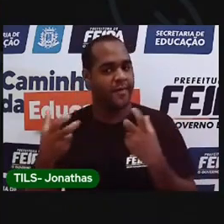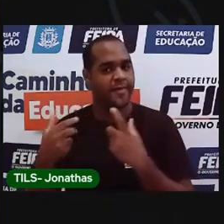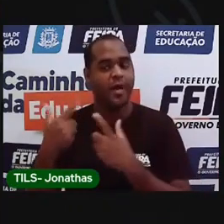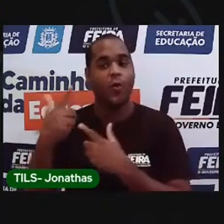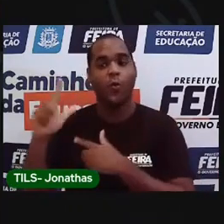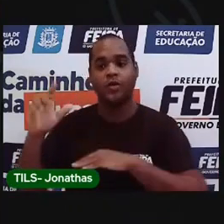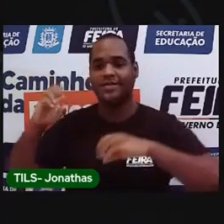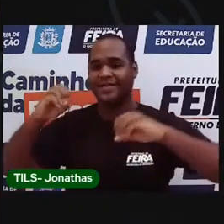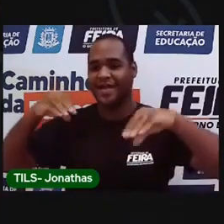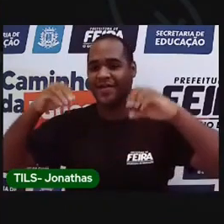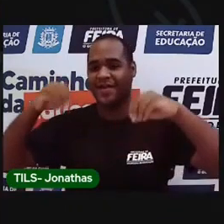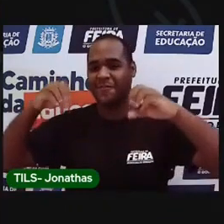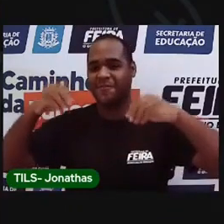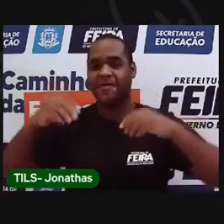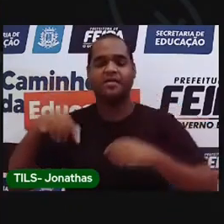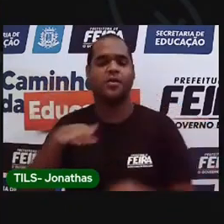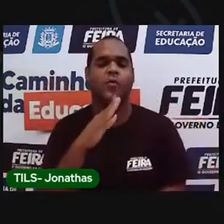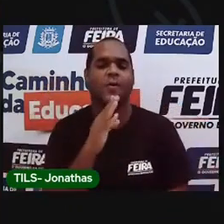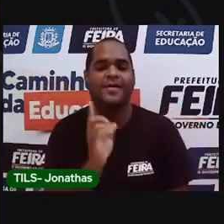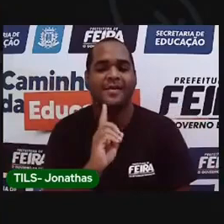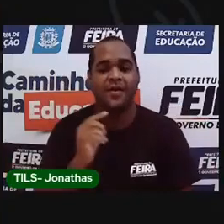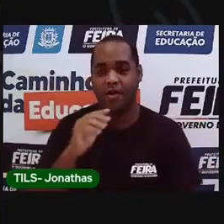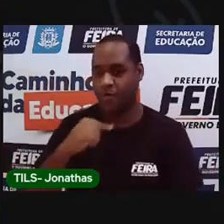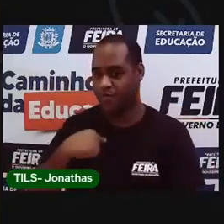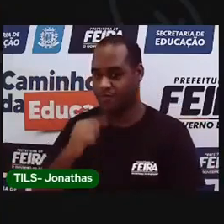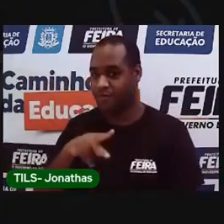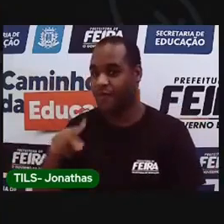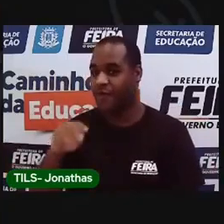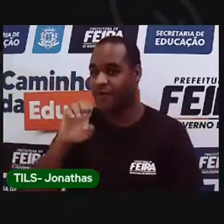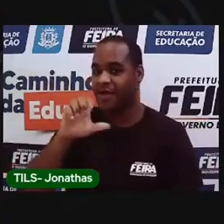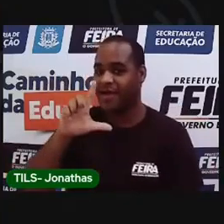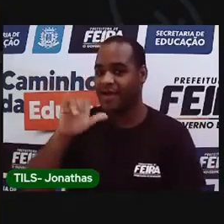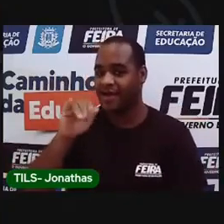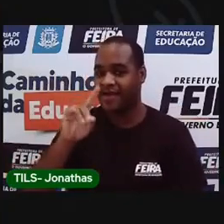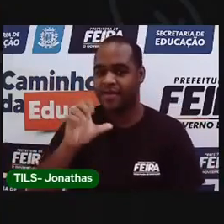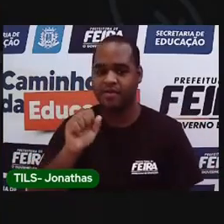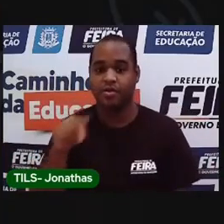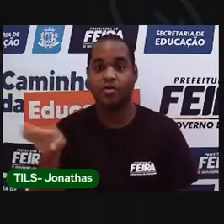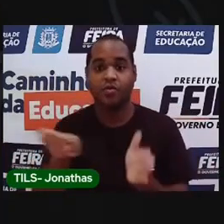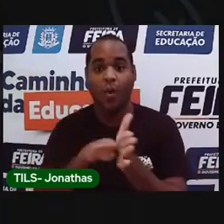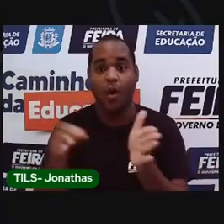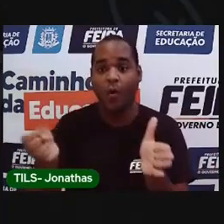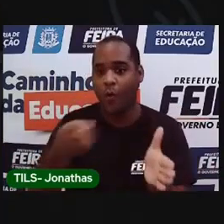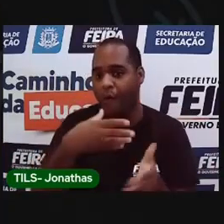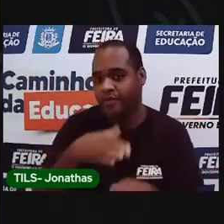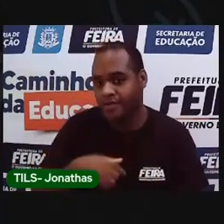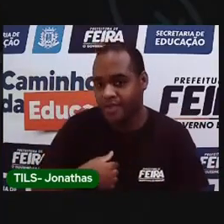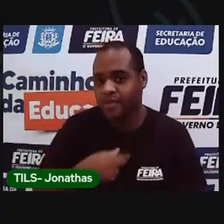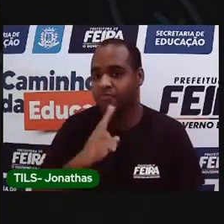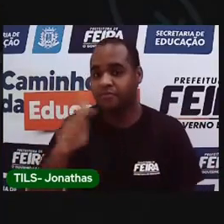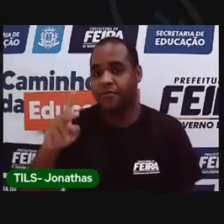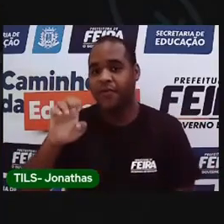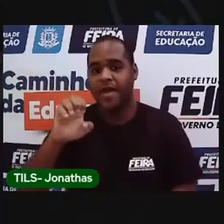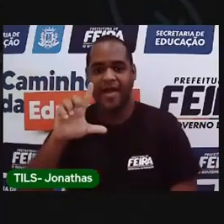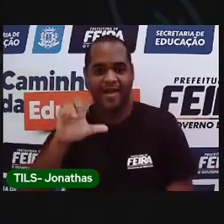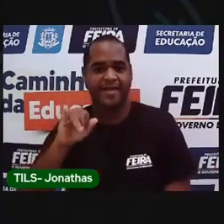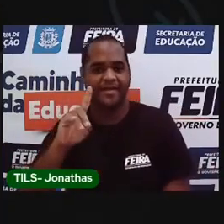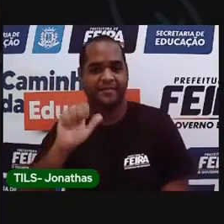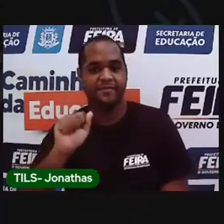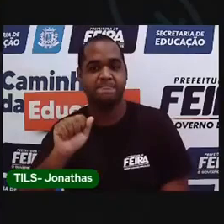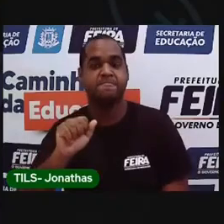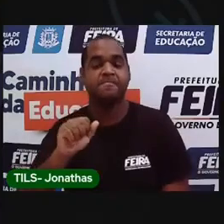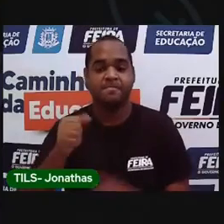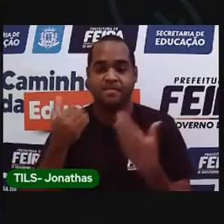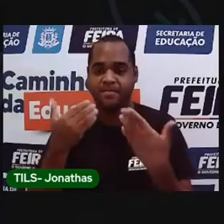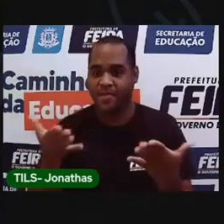mas agora, pra quem não me conhece, eu sou a Proélita, certo? Você que tá chegando hoje no canal, eu sou a Proélita, e nós